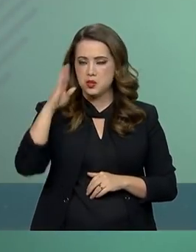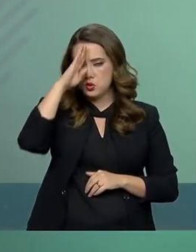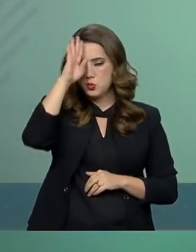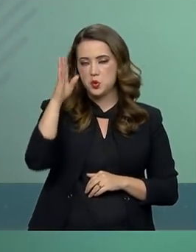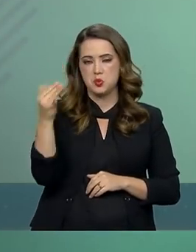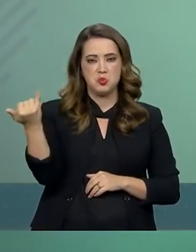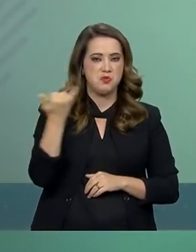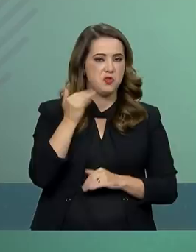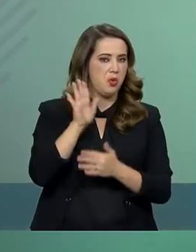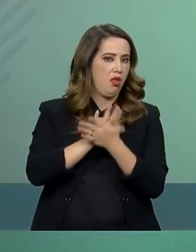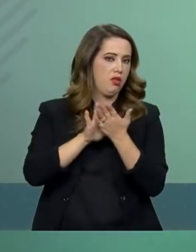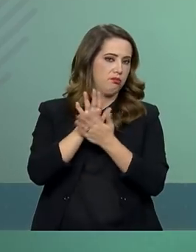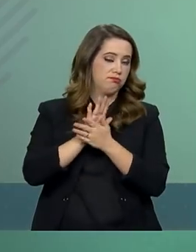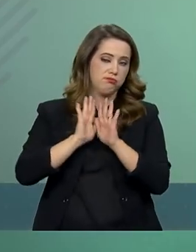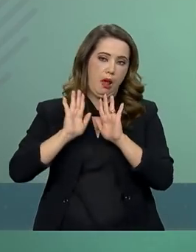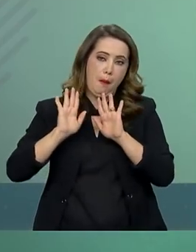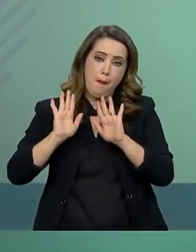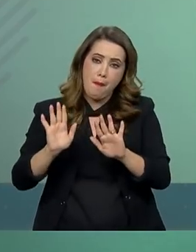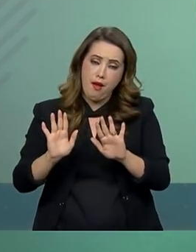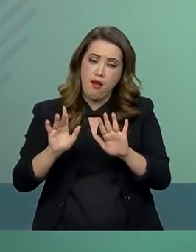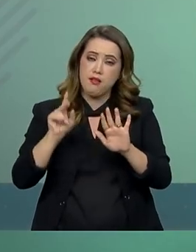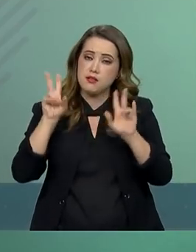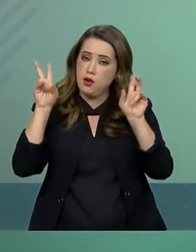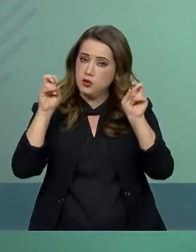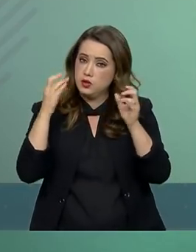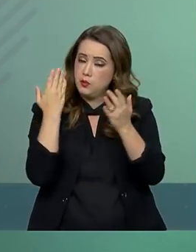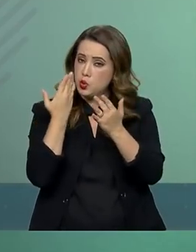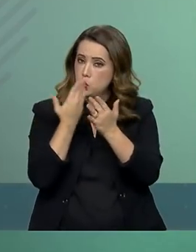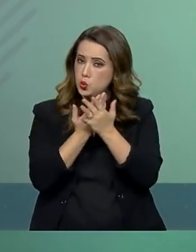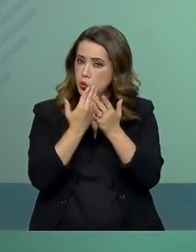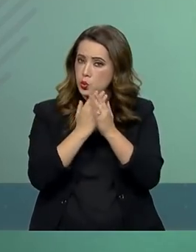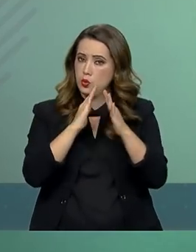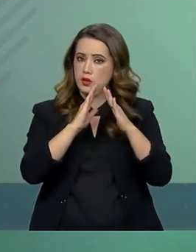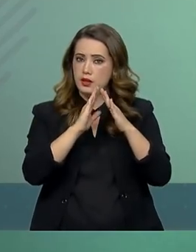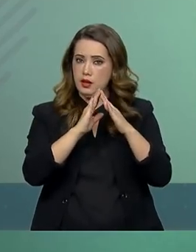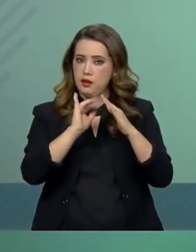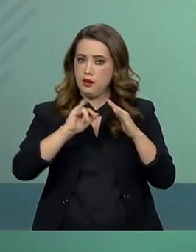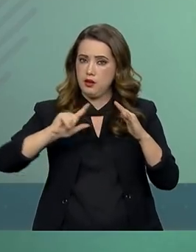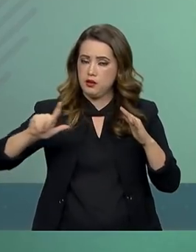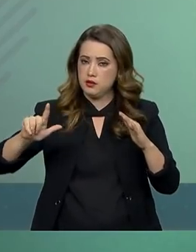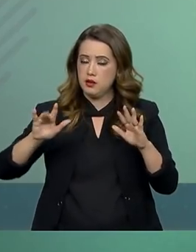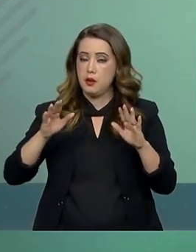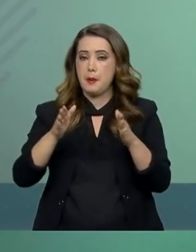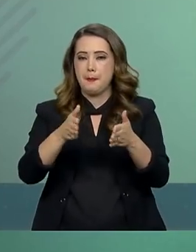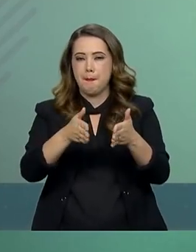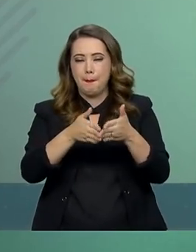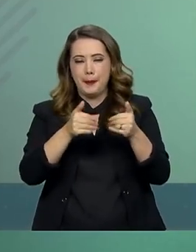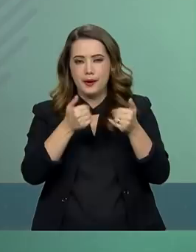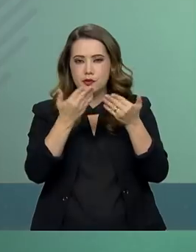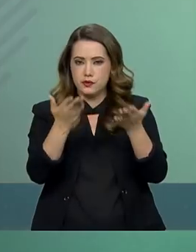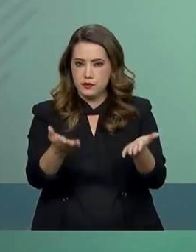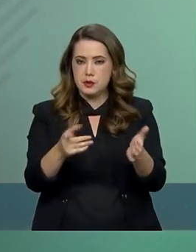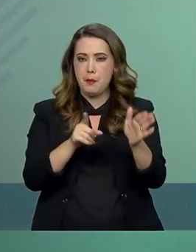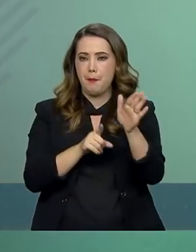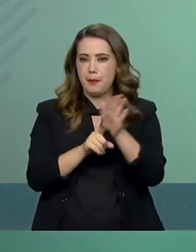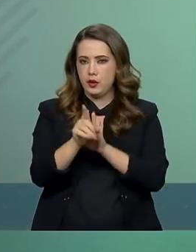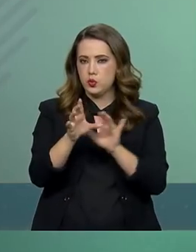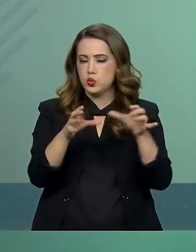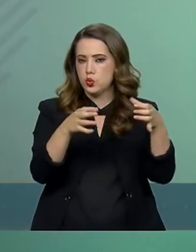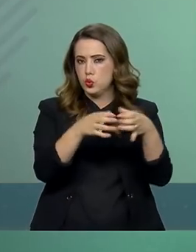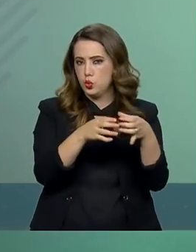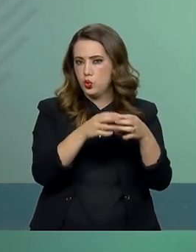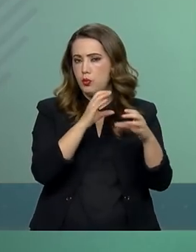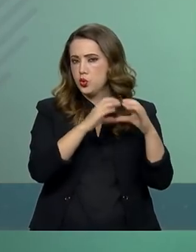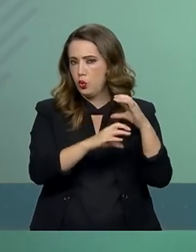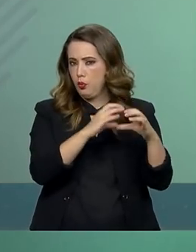mas por tratar-se de tema referente a estudos da Casa Civil, eu vos peço que direcione a assessoria